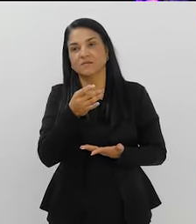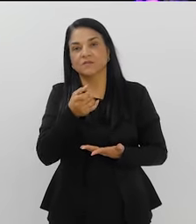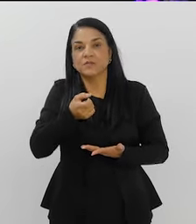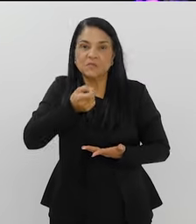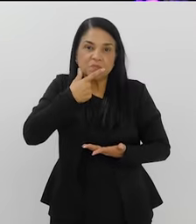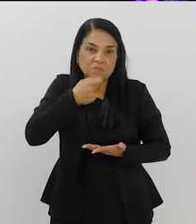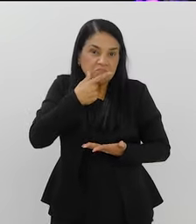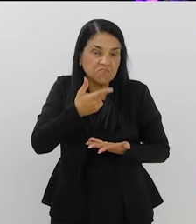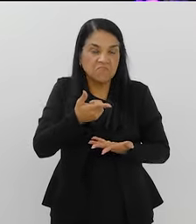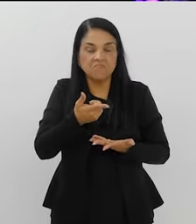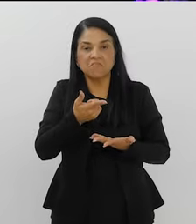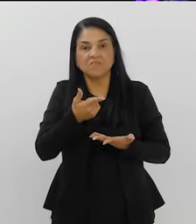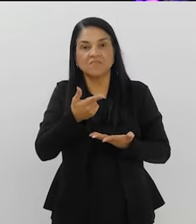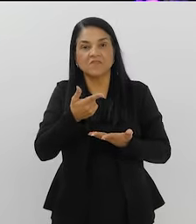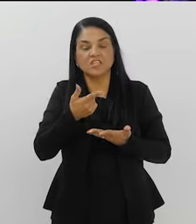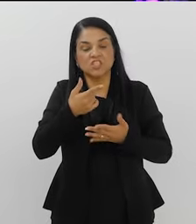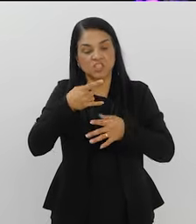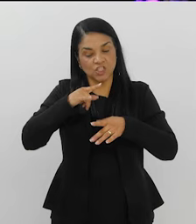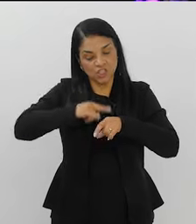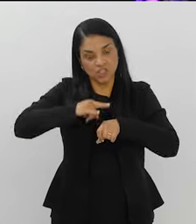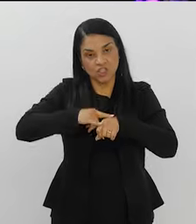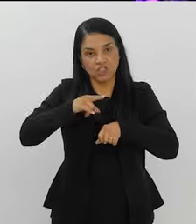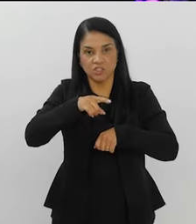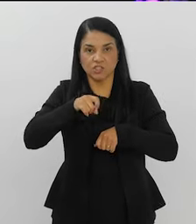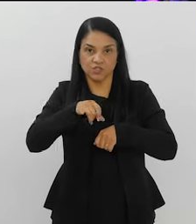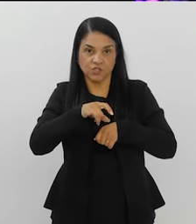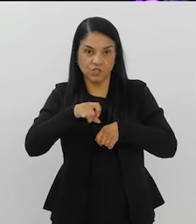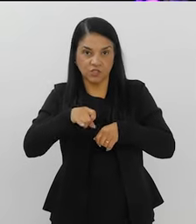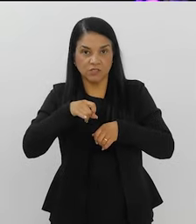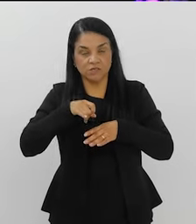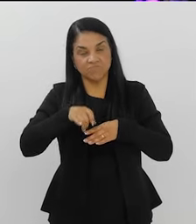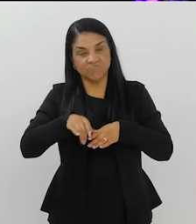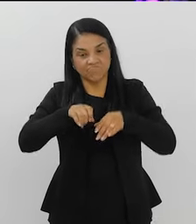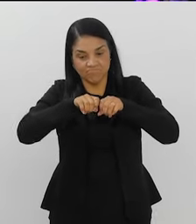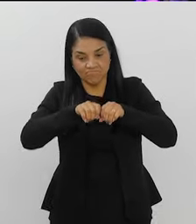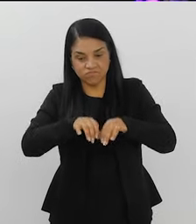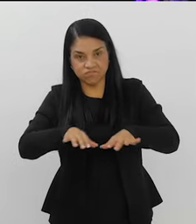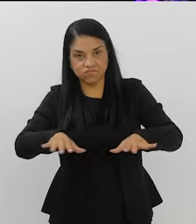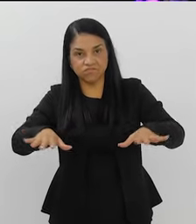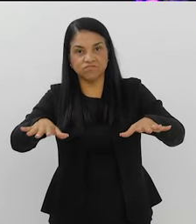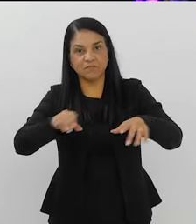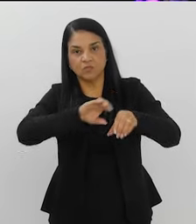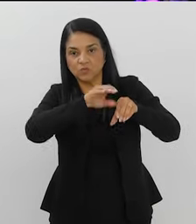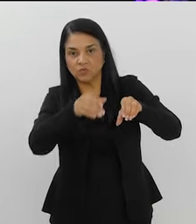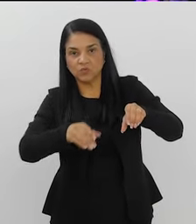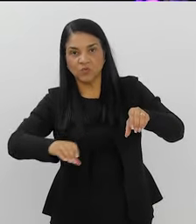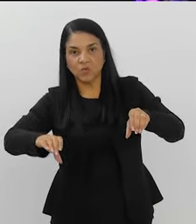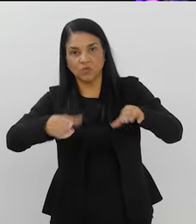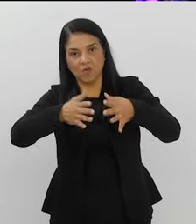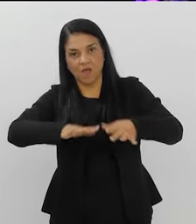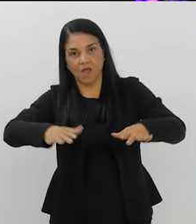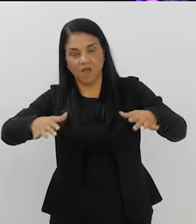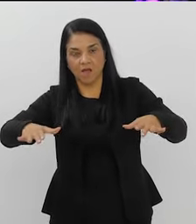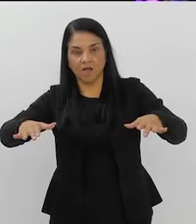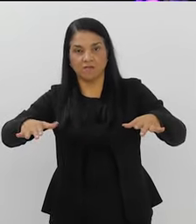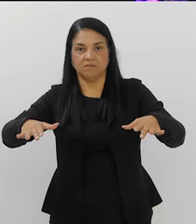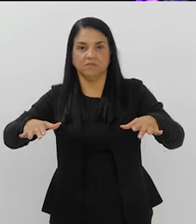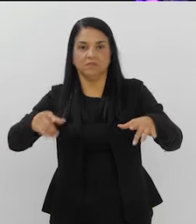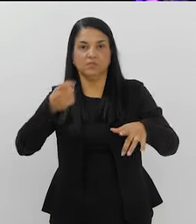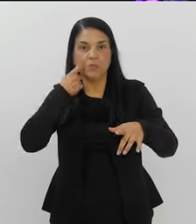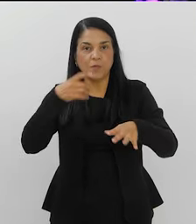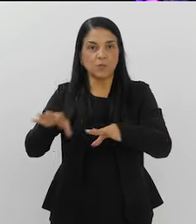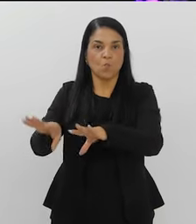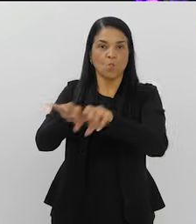via medicação, eles saem na urina e acabam chegando aos esgotos. Então, esse tipo de